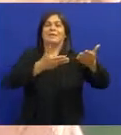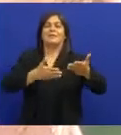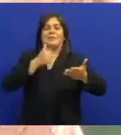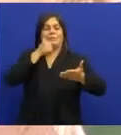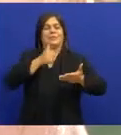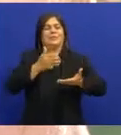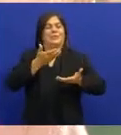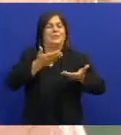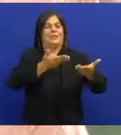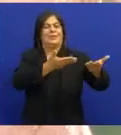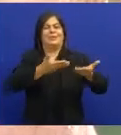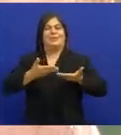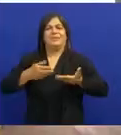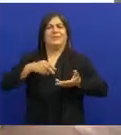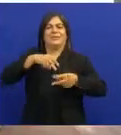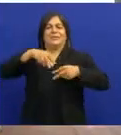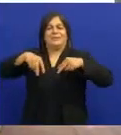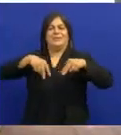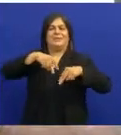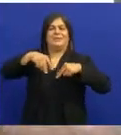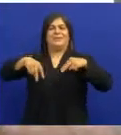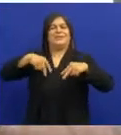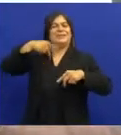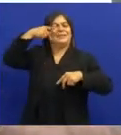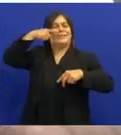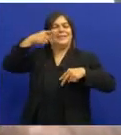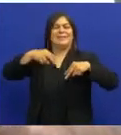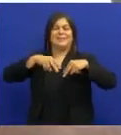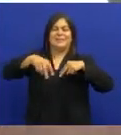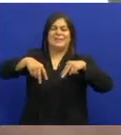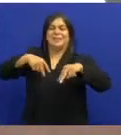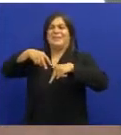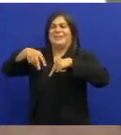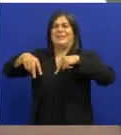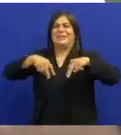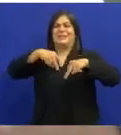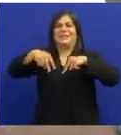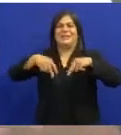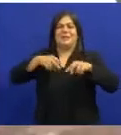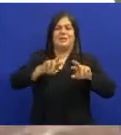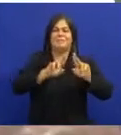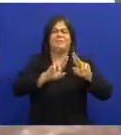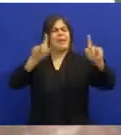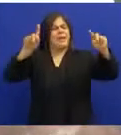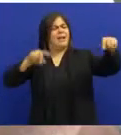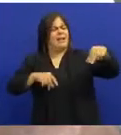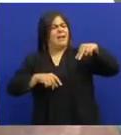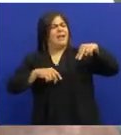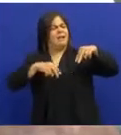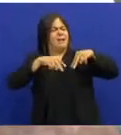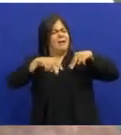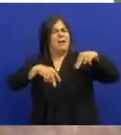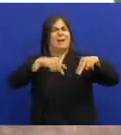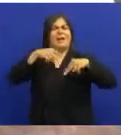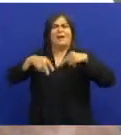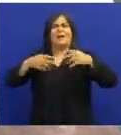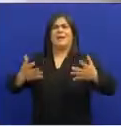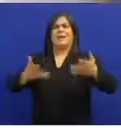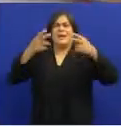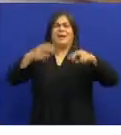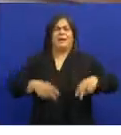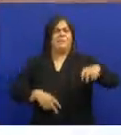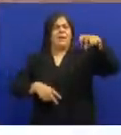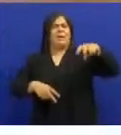com a Sebastiana Pra dançar E chachá da Paraíba Ela veio com uma dança diferente E